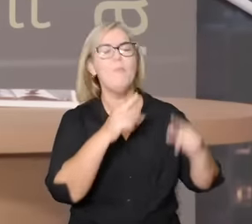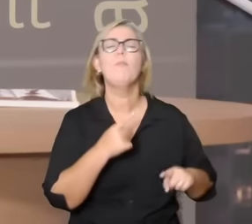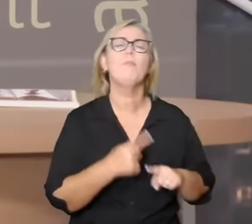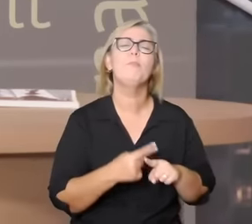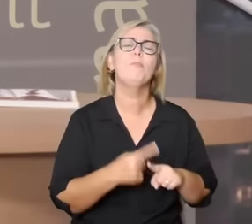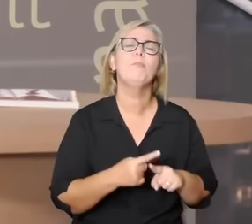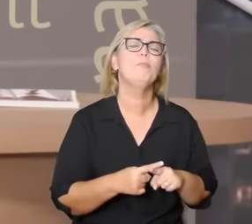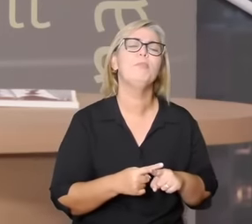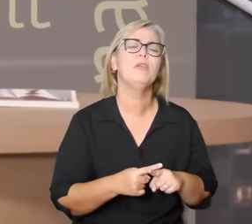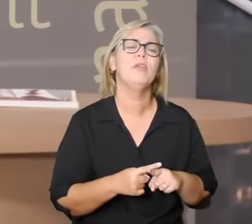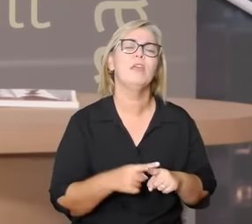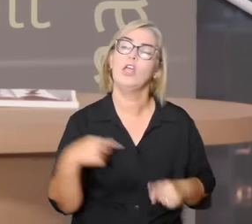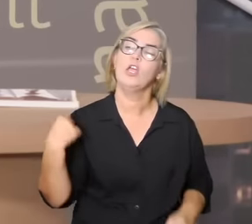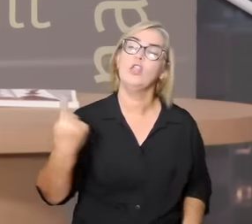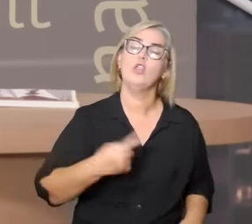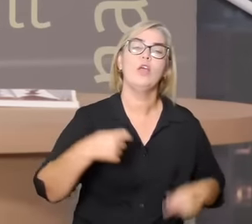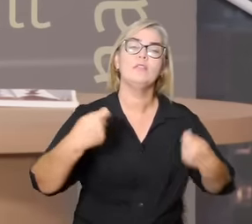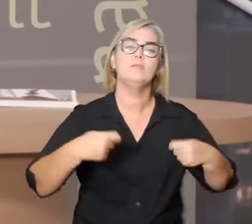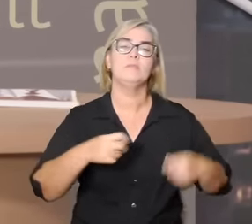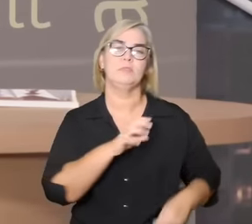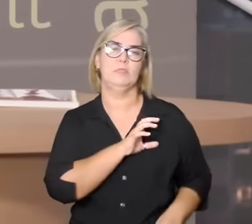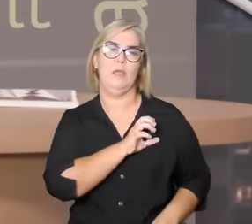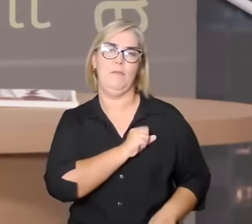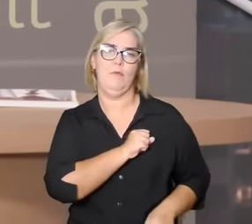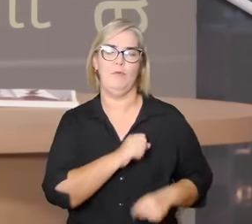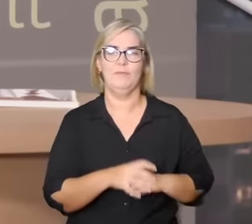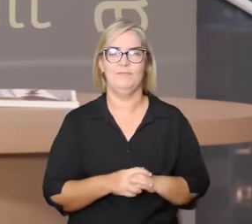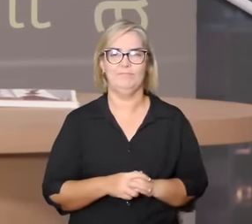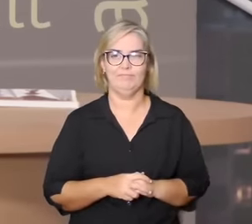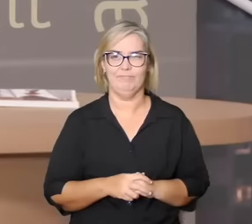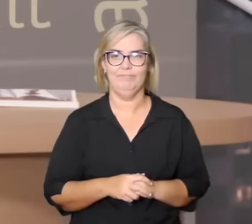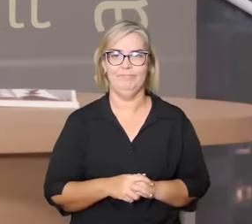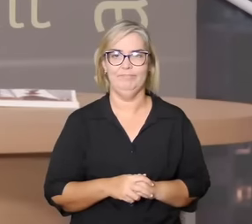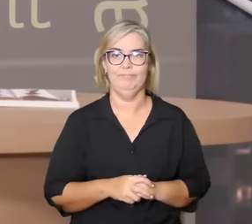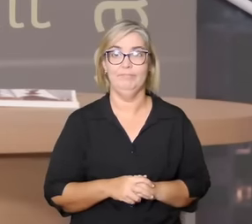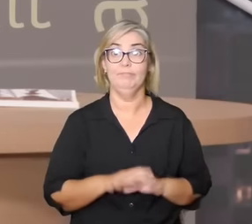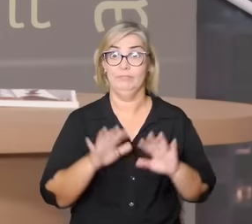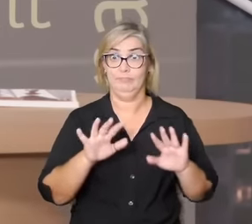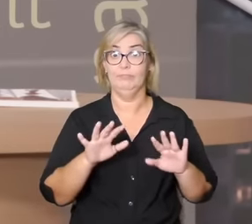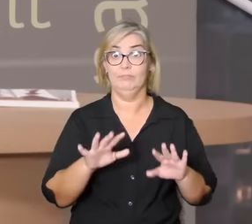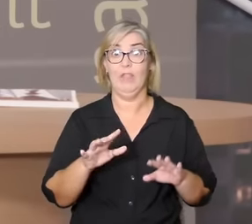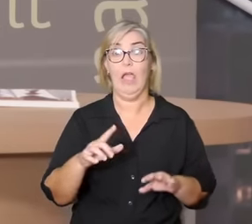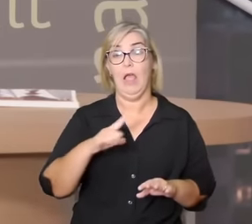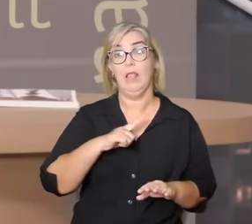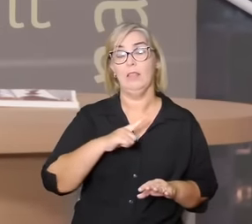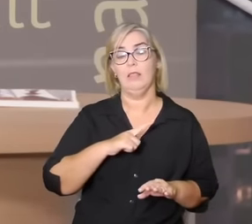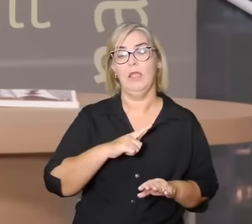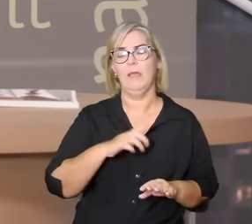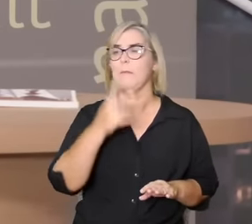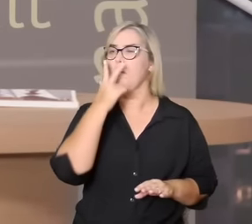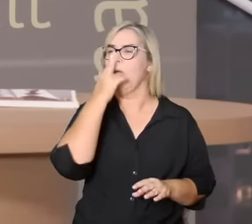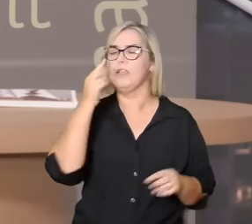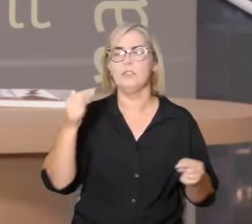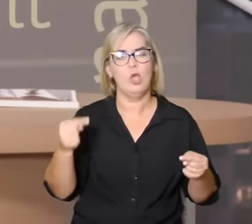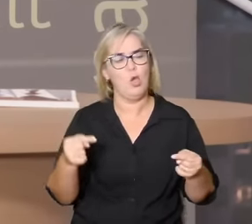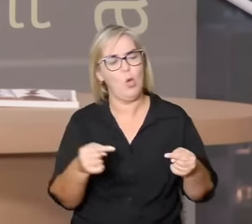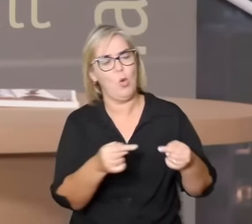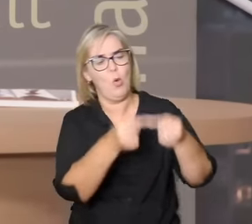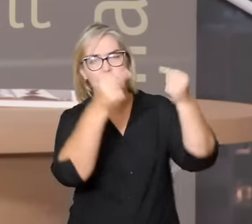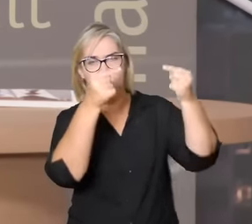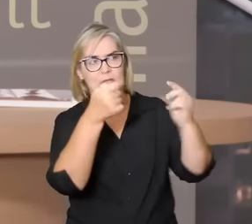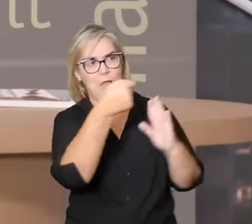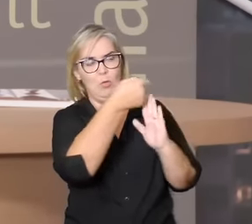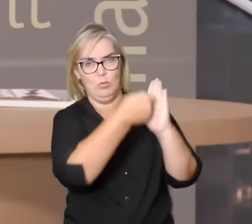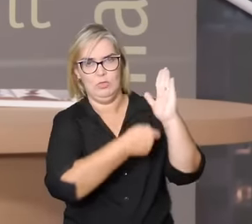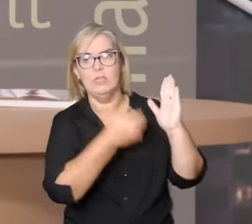o que o nego bispo está dizendo tem muito a ver com algo que Sheik Antadiop disse muito tempo atrás um